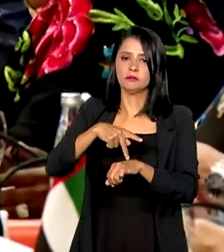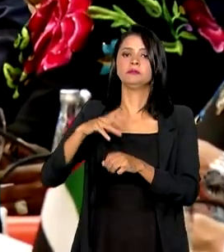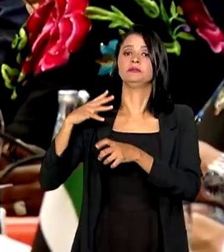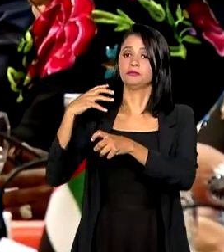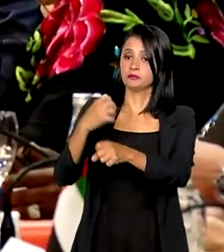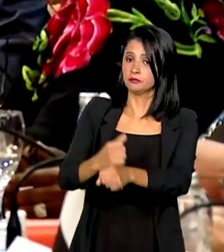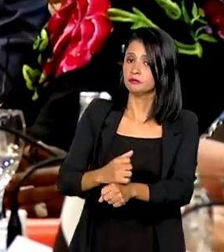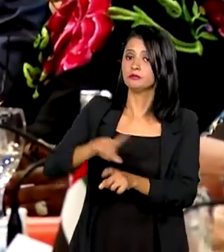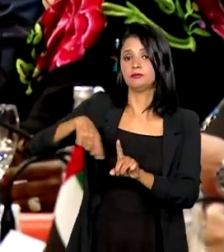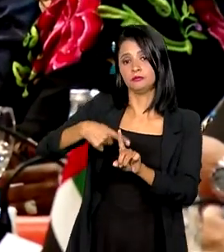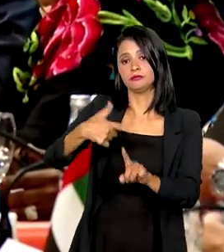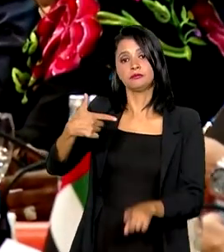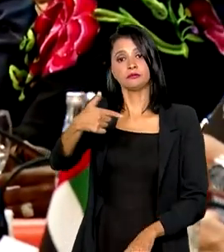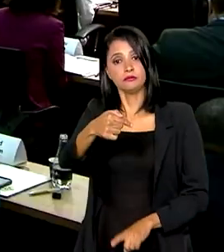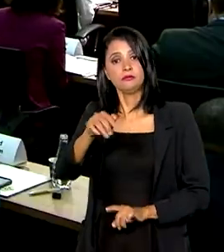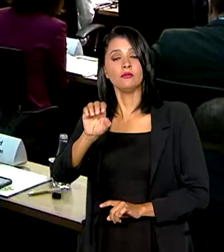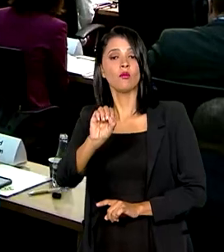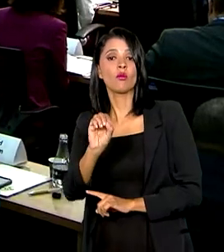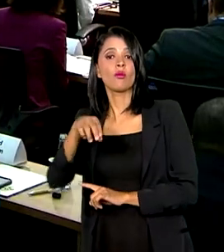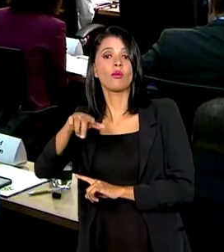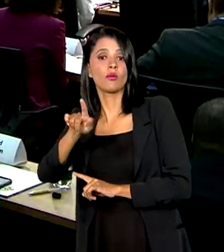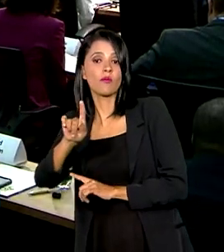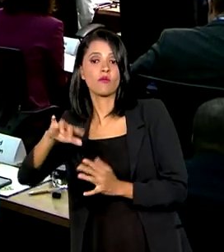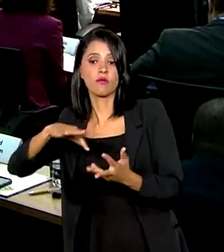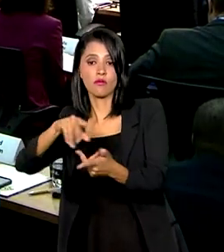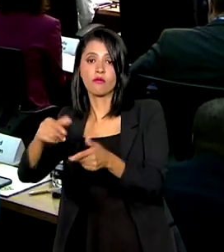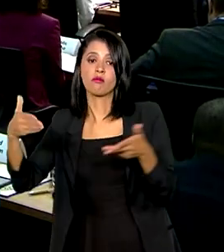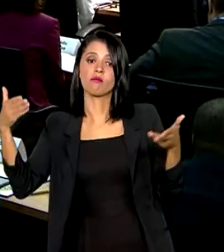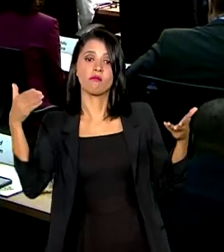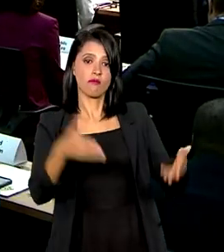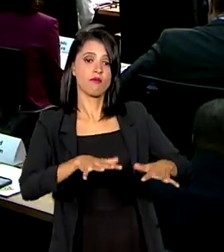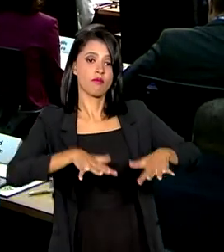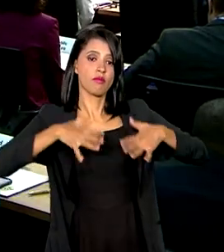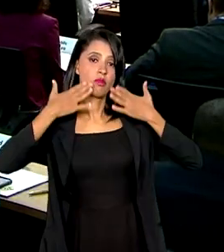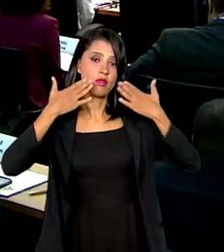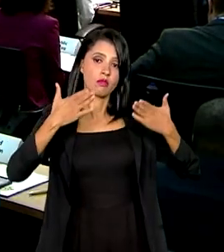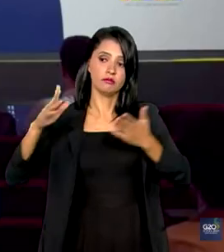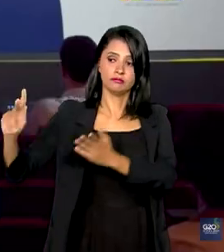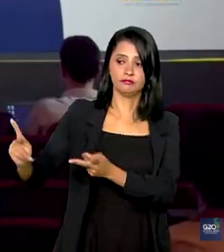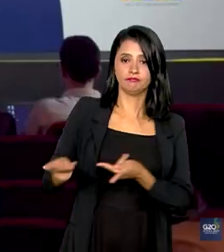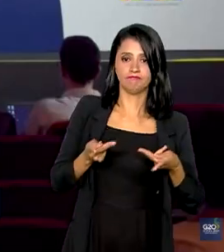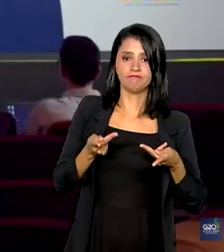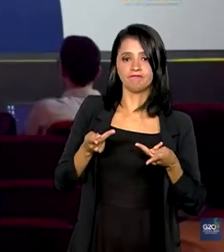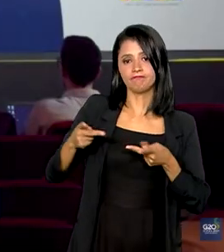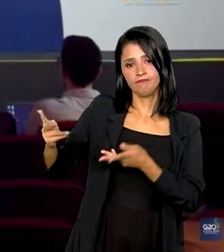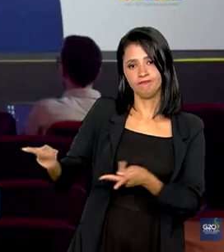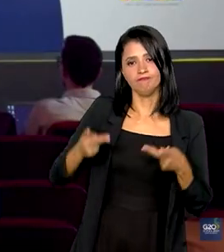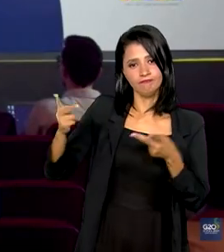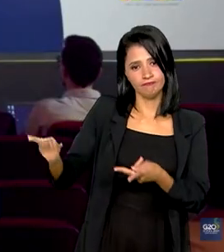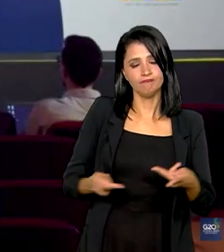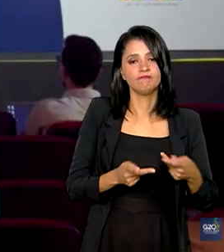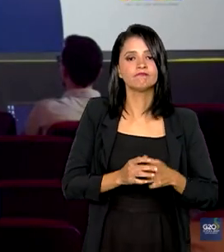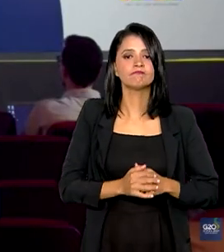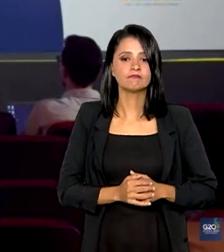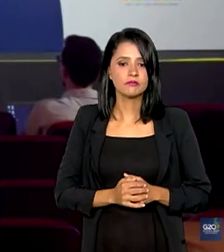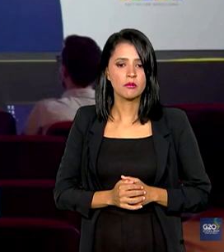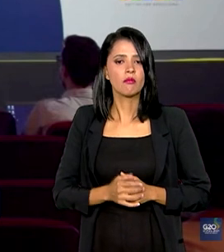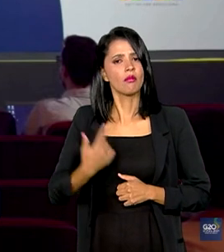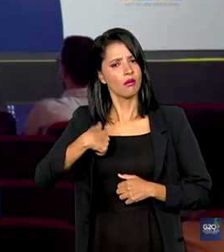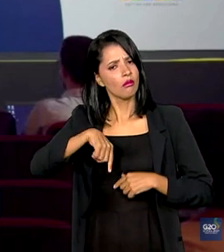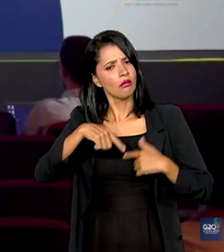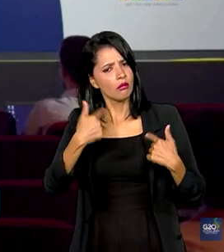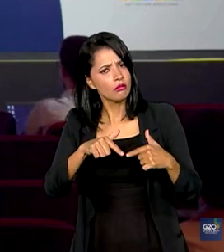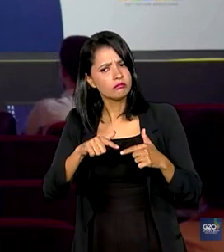organizações internacionais participam das plenárias como convidados. Queremos trabalhar com todos os